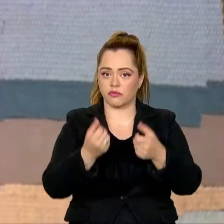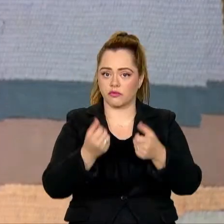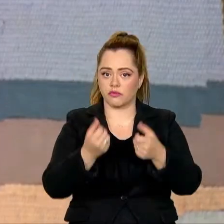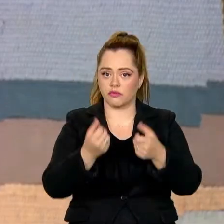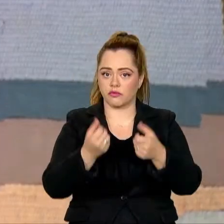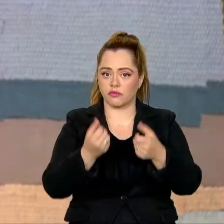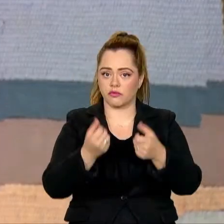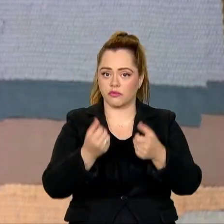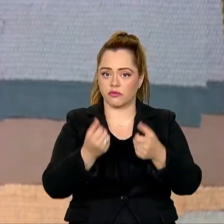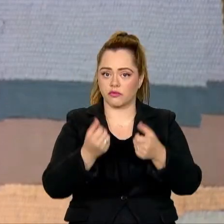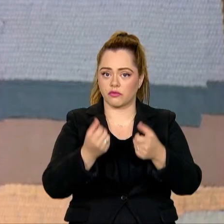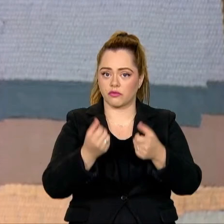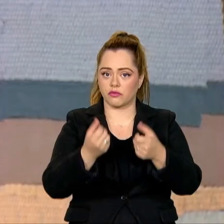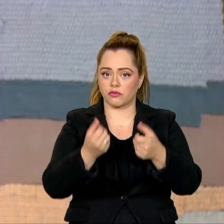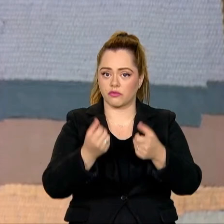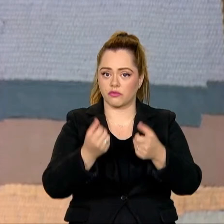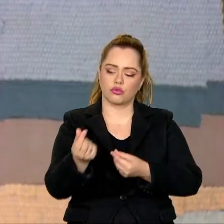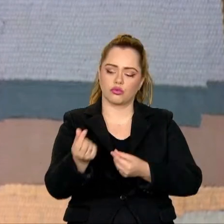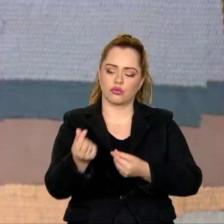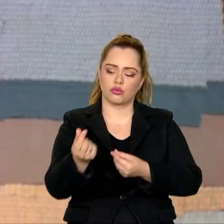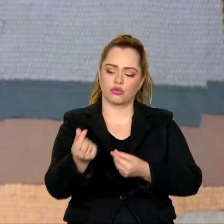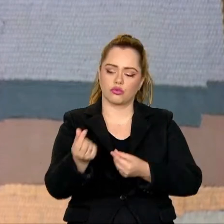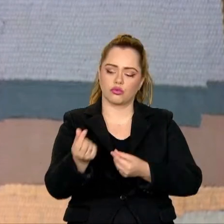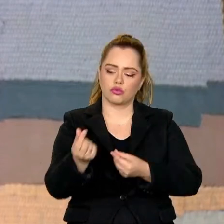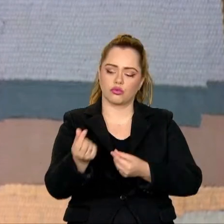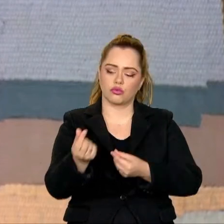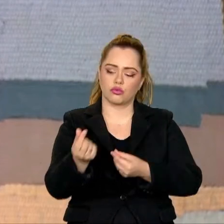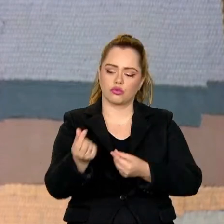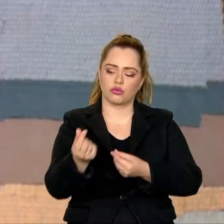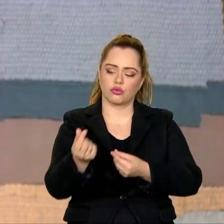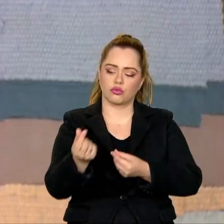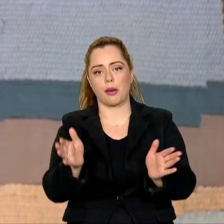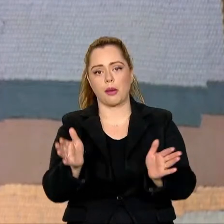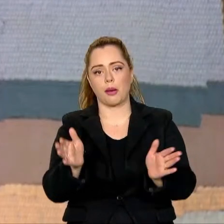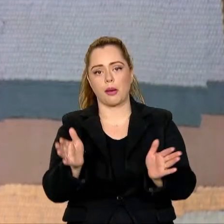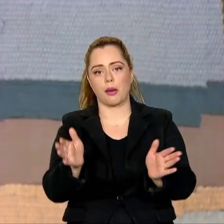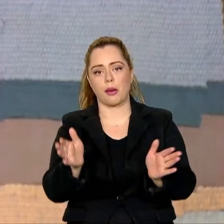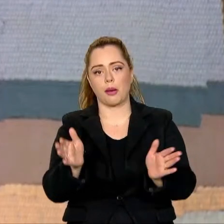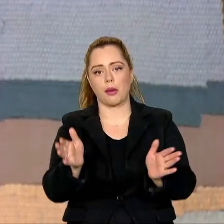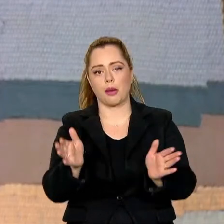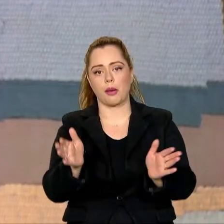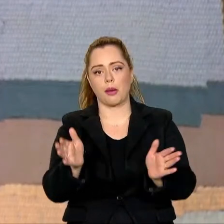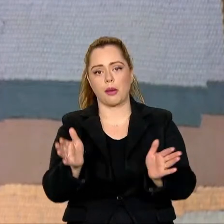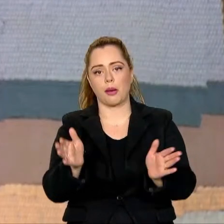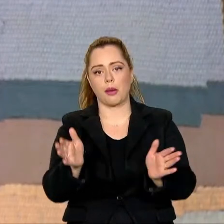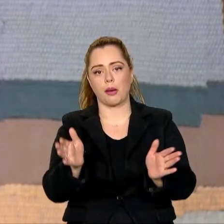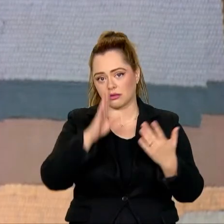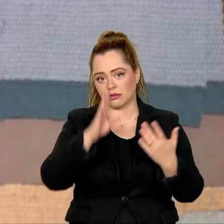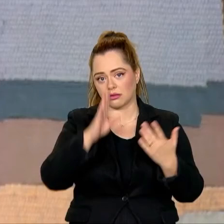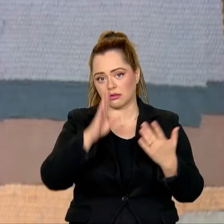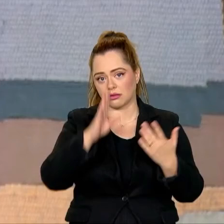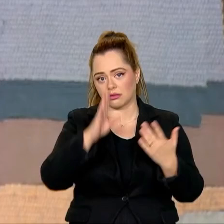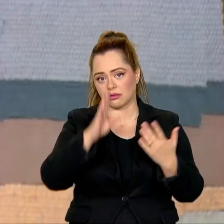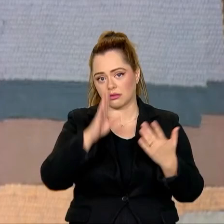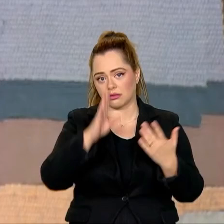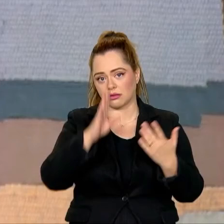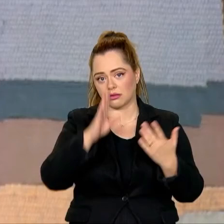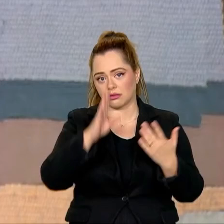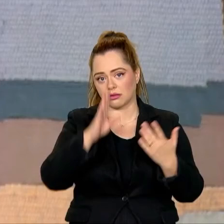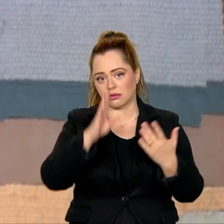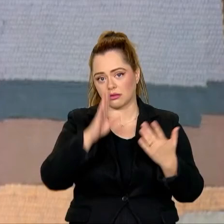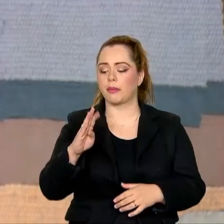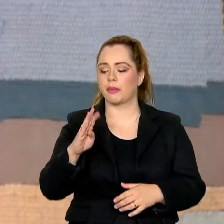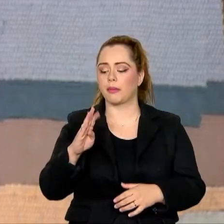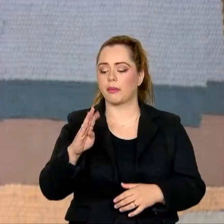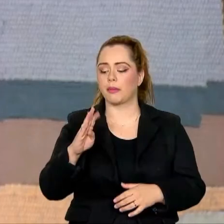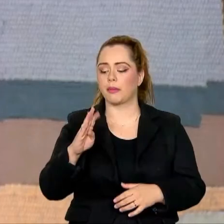captar esses recursos a taxas mais baratas e, portanto, teremos uma taxa interna de